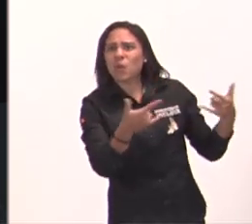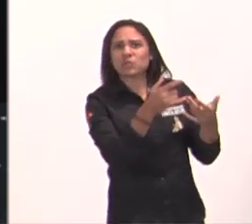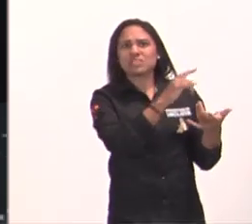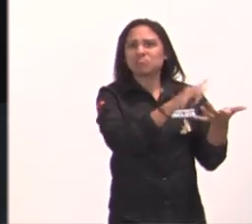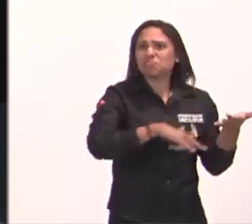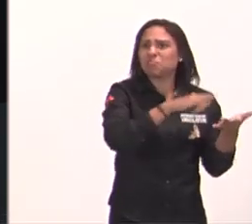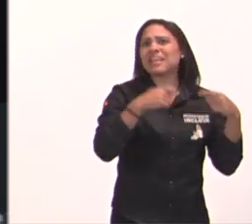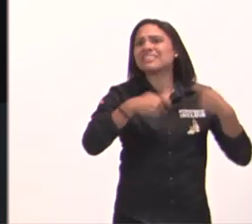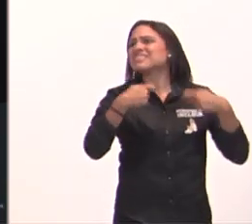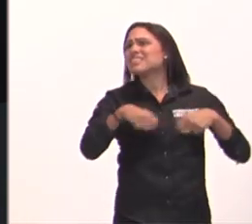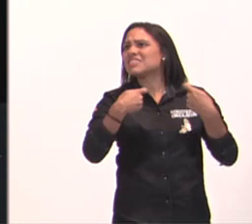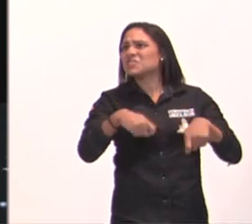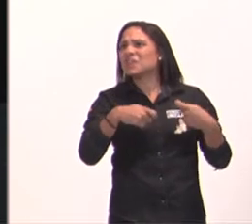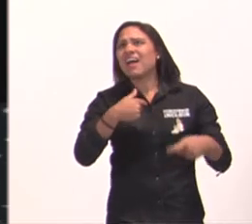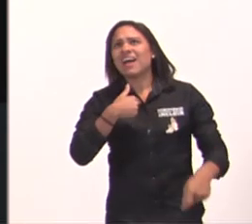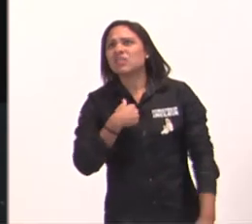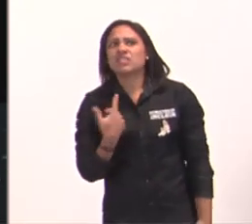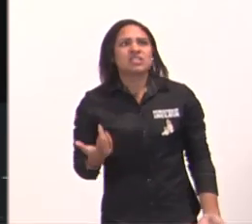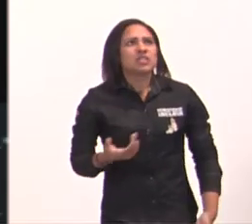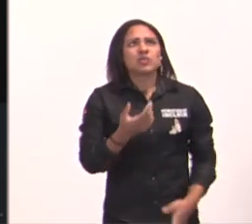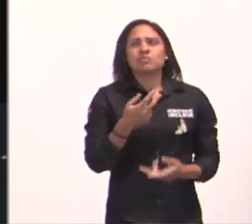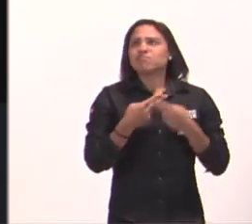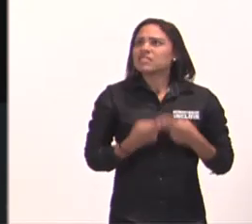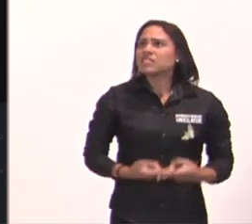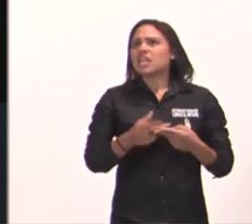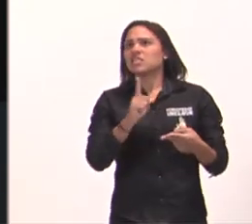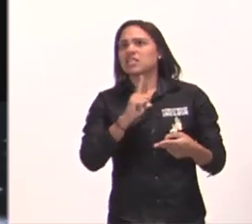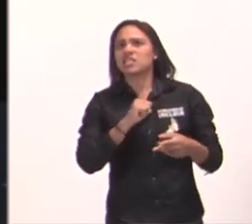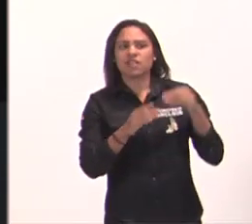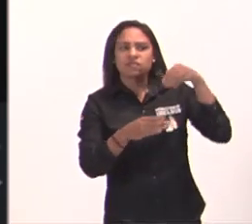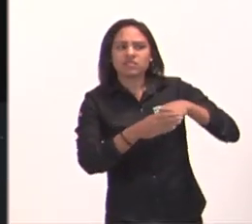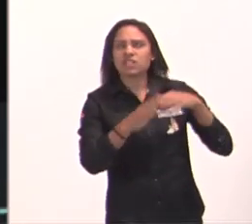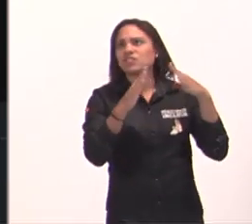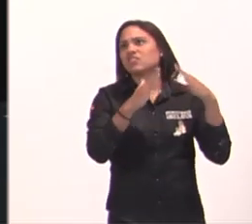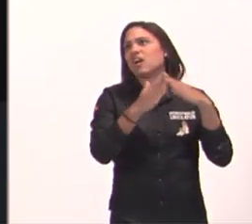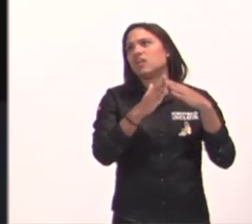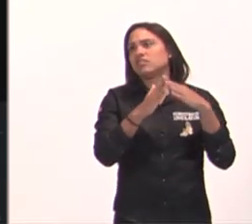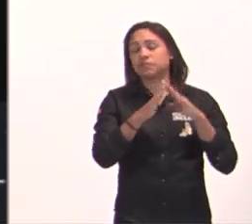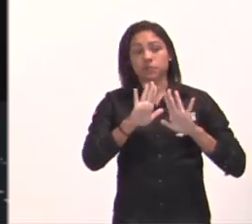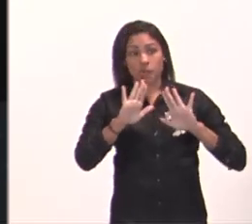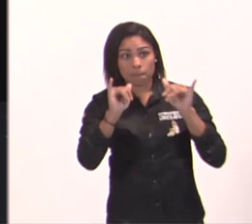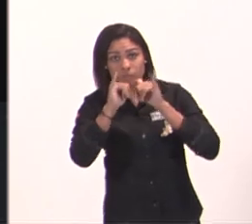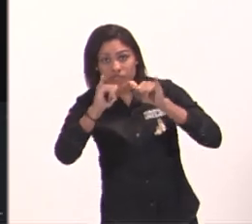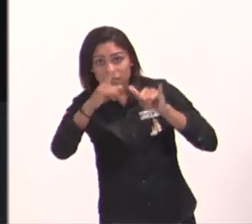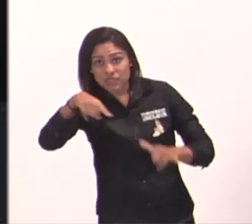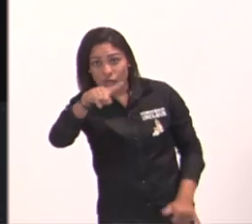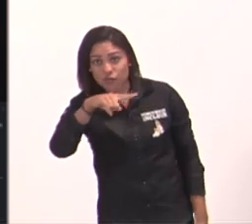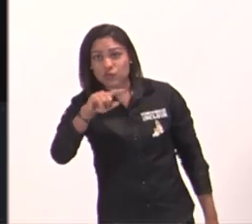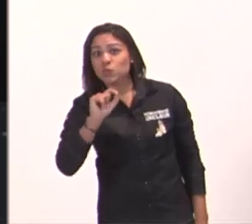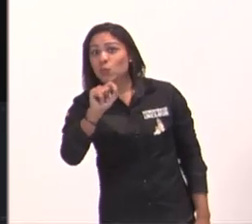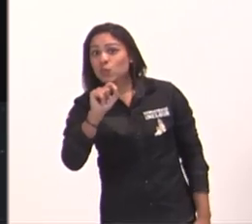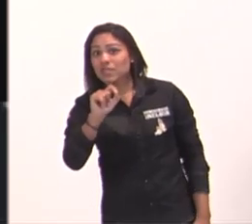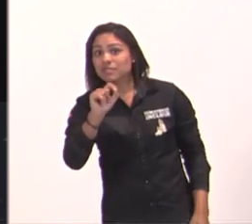aguento ficar mais um dia dentro de casa, eu queria te falar uma coisa, uma frase que você não pode perder nessa